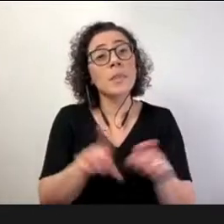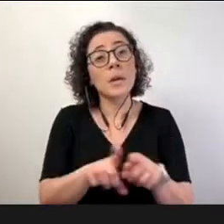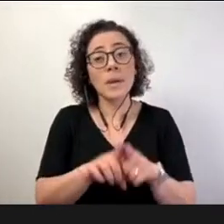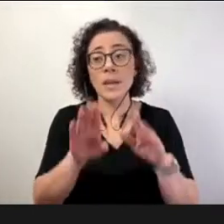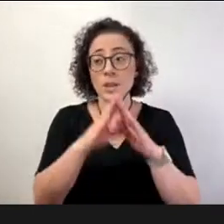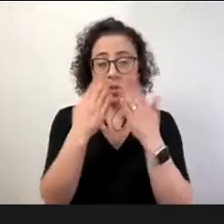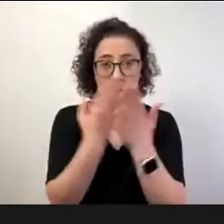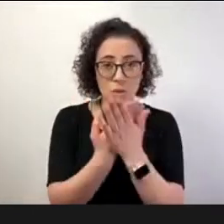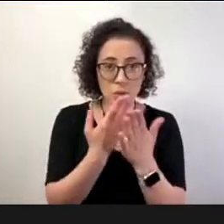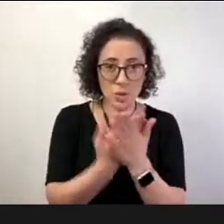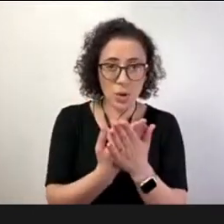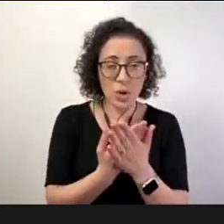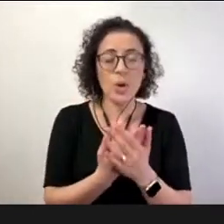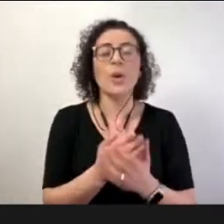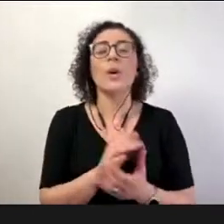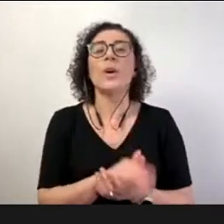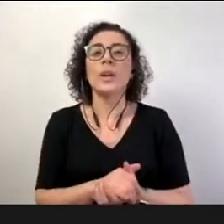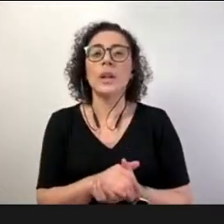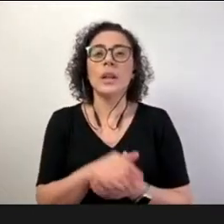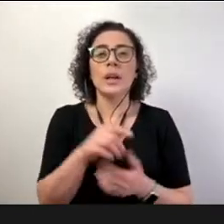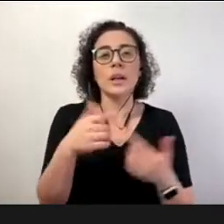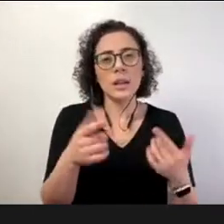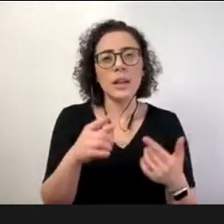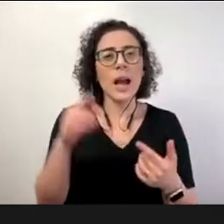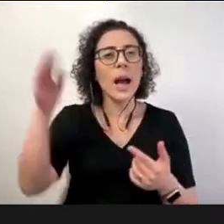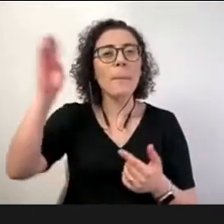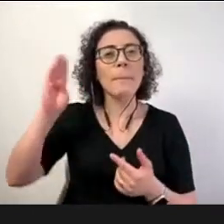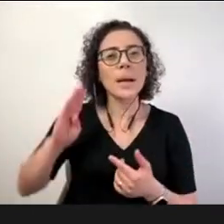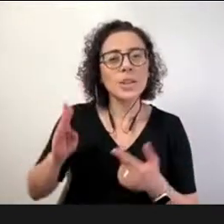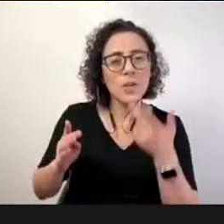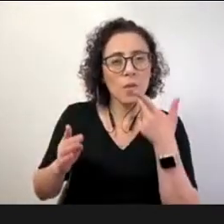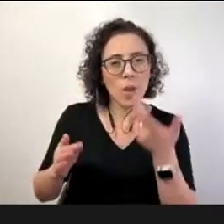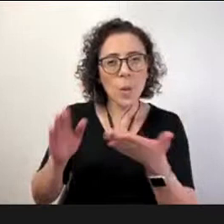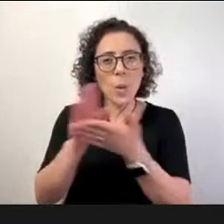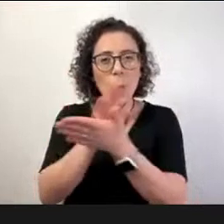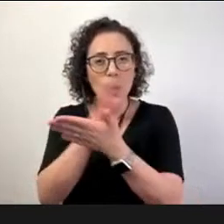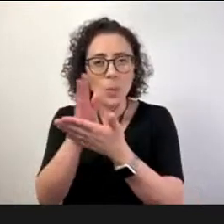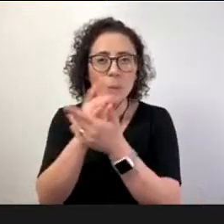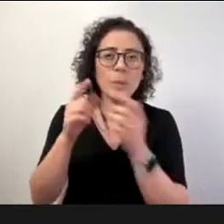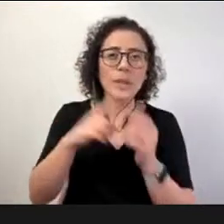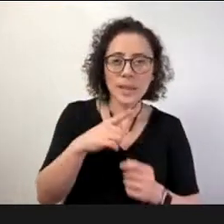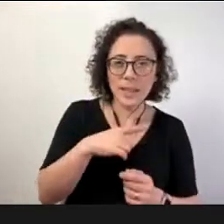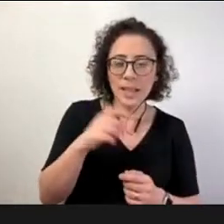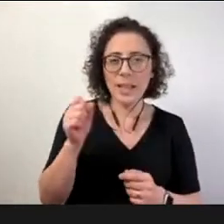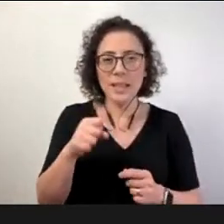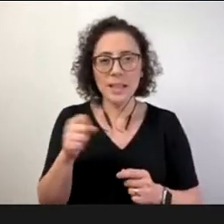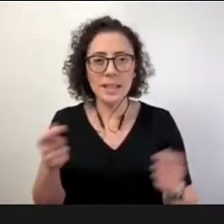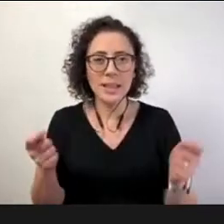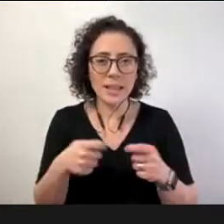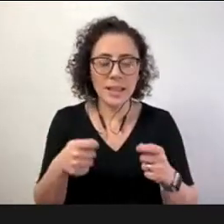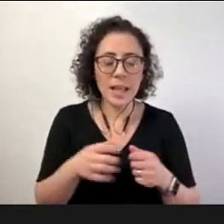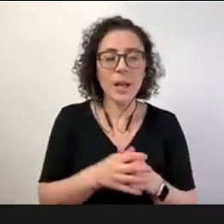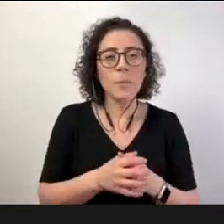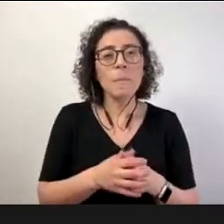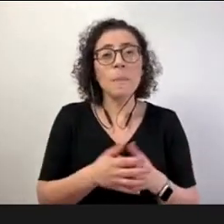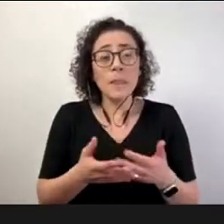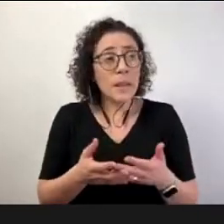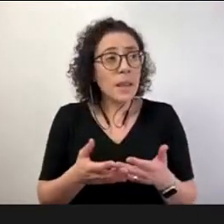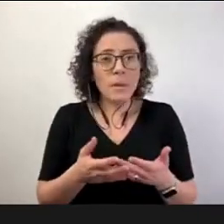são as ações que acontecem no âmbito escolar a Batira trouxe algumas delas e salientou a importância